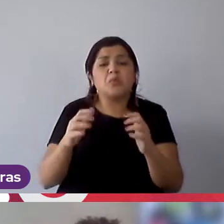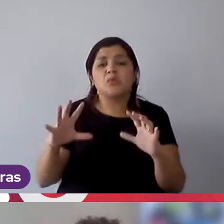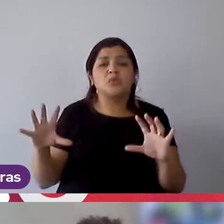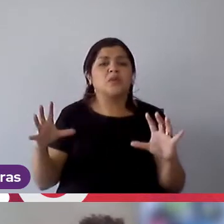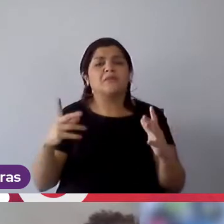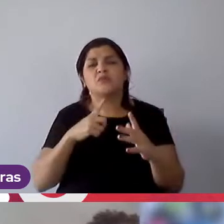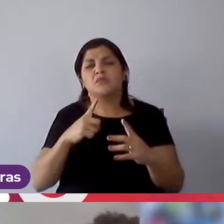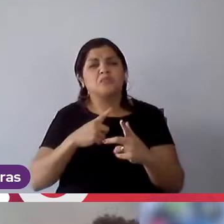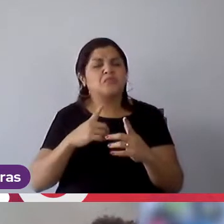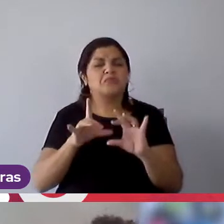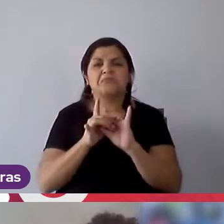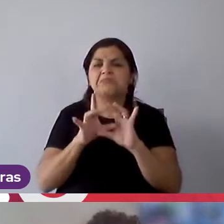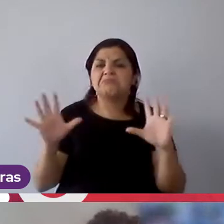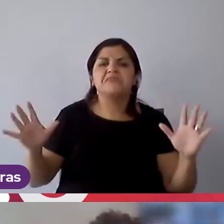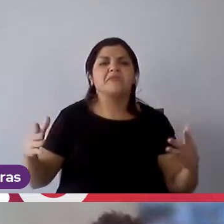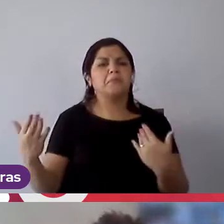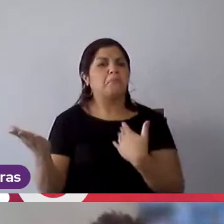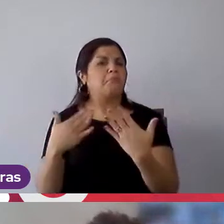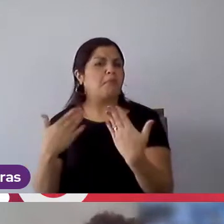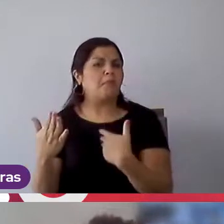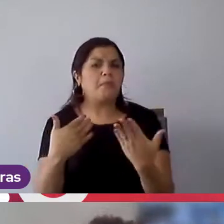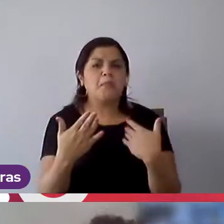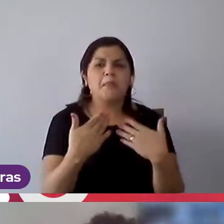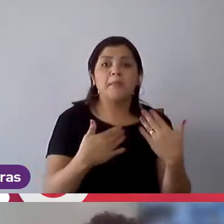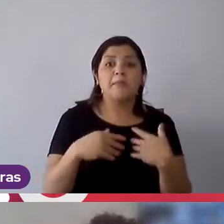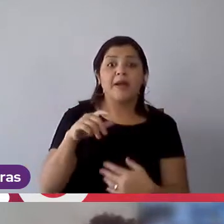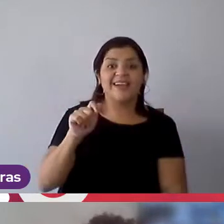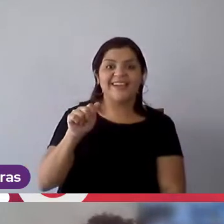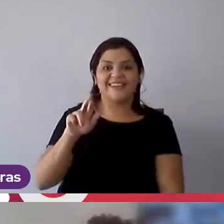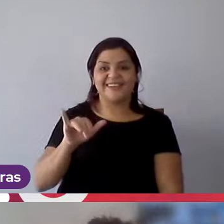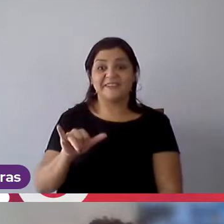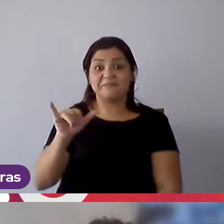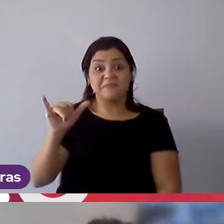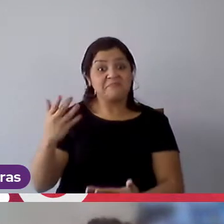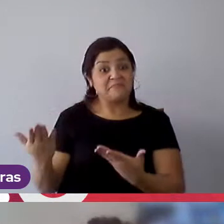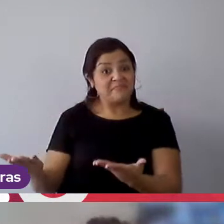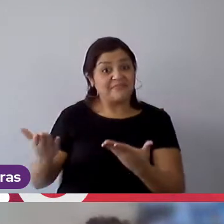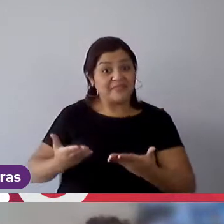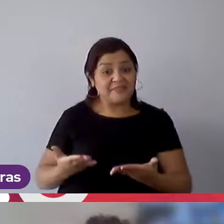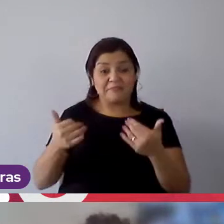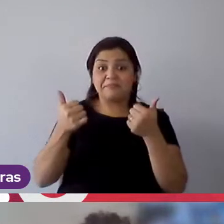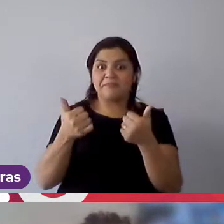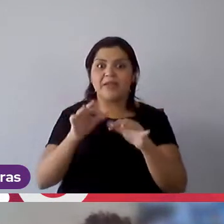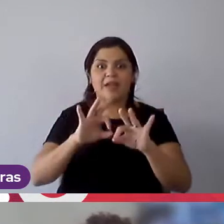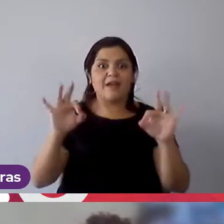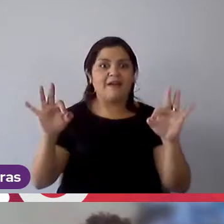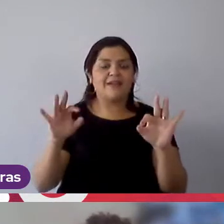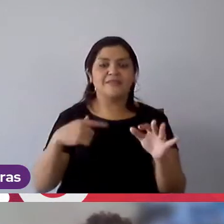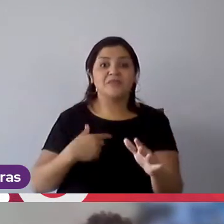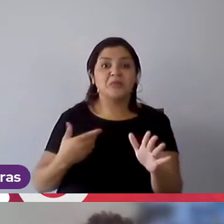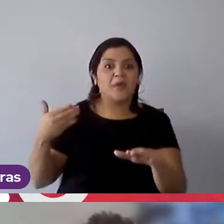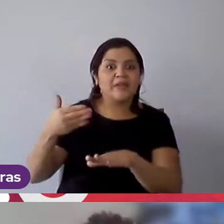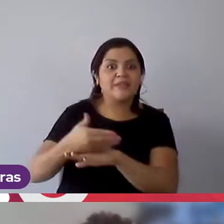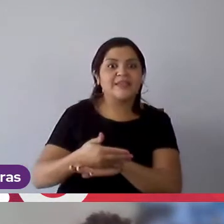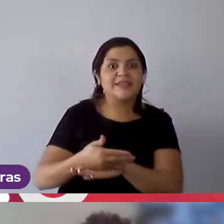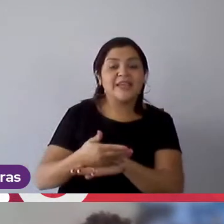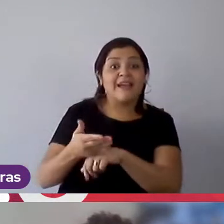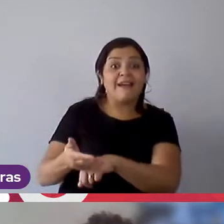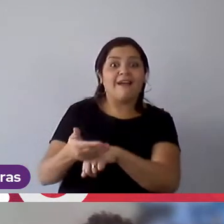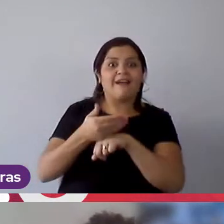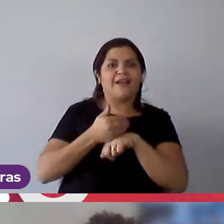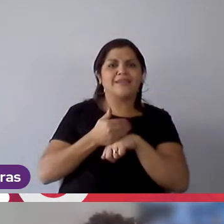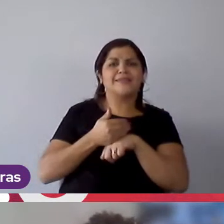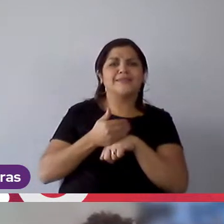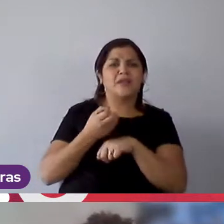braços abertos, todo mundo conversando, a Gabi estava lá para me receber e assim, quando eu descobri que a Gabi tinha entrado dias antes de mim,